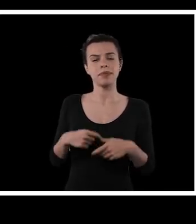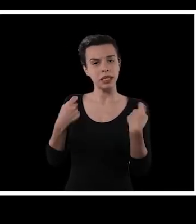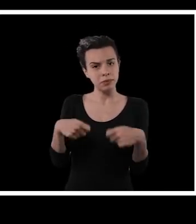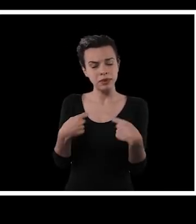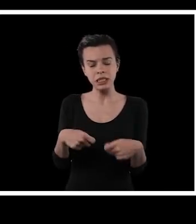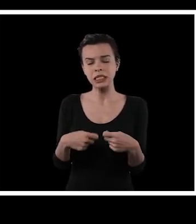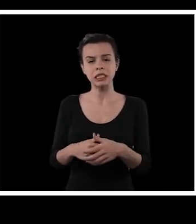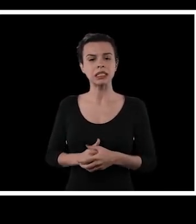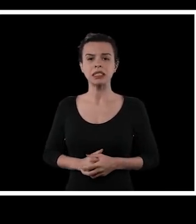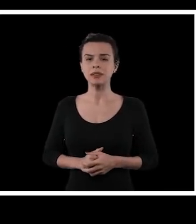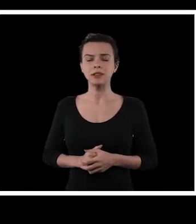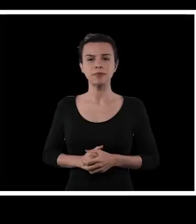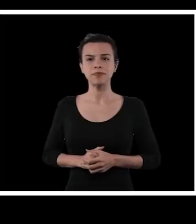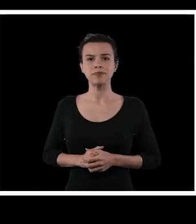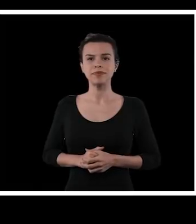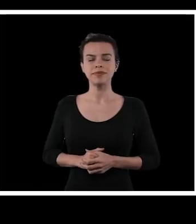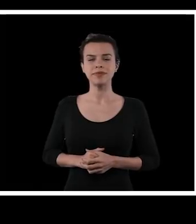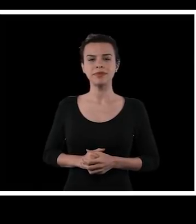vai ter que